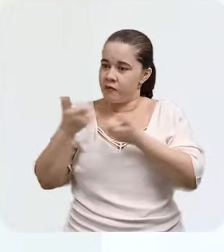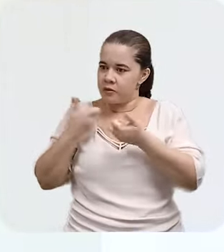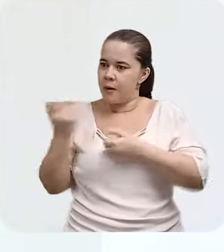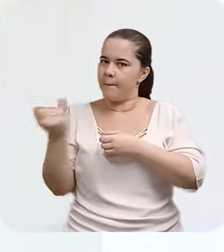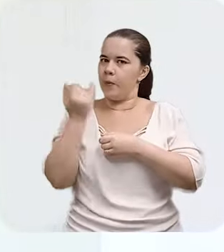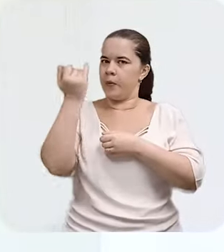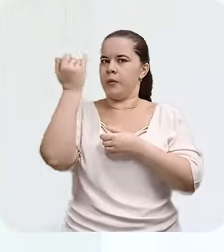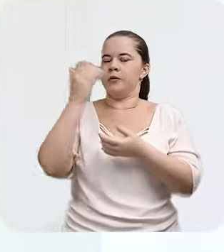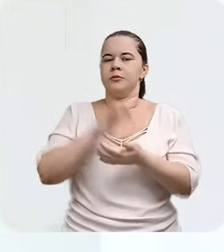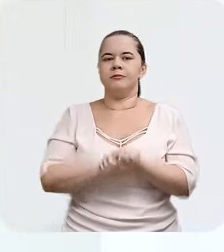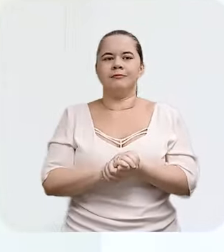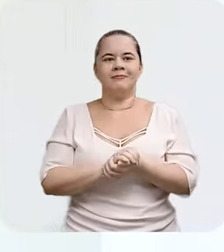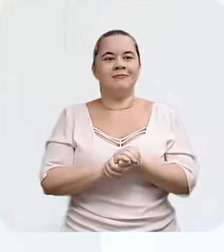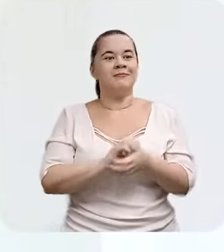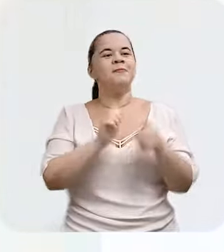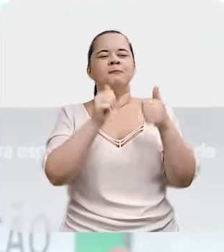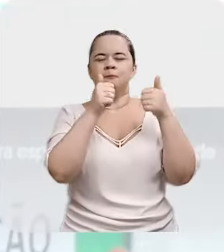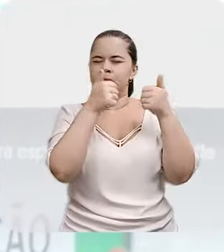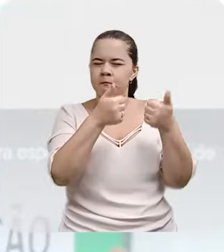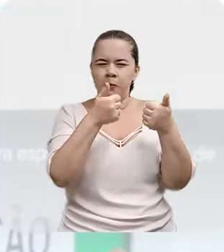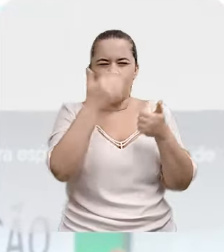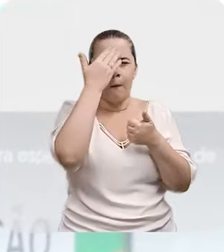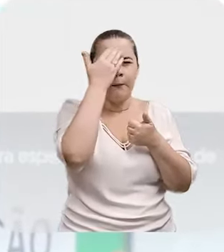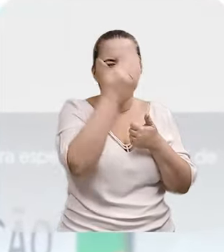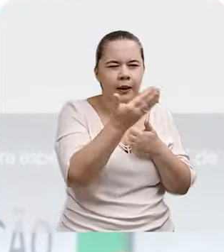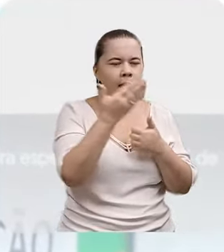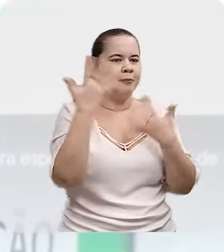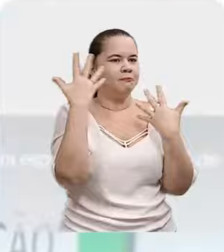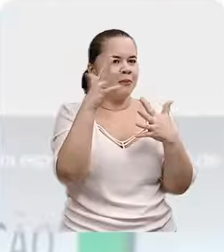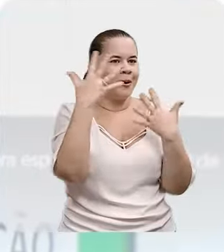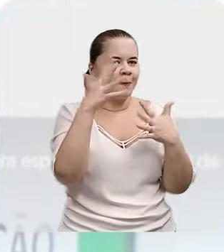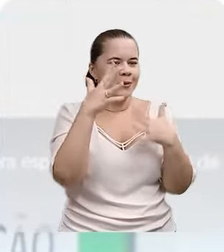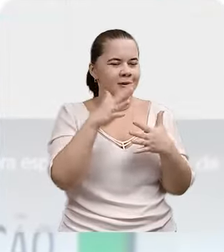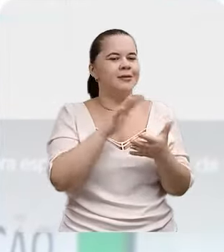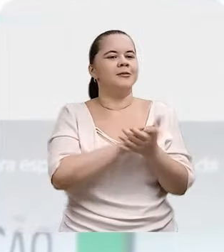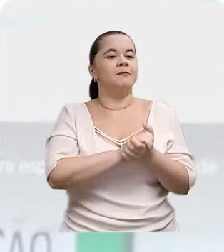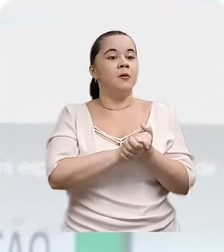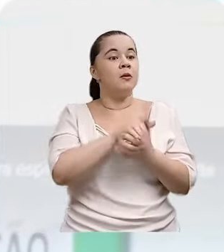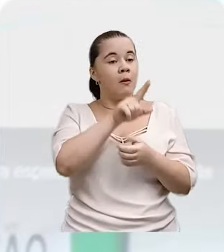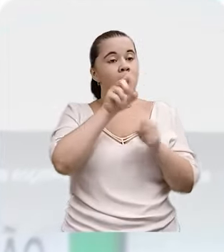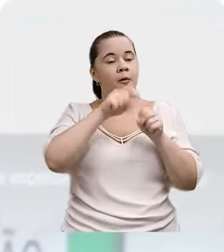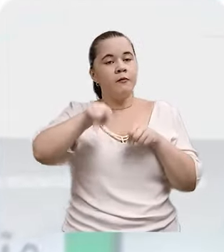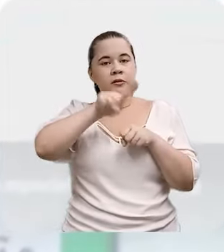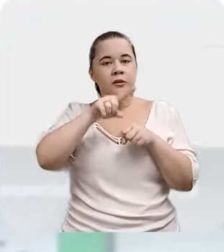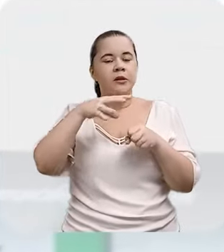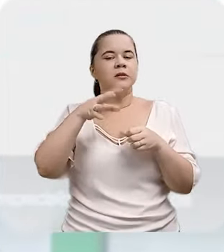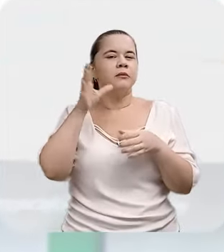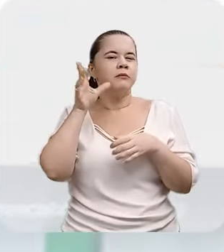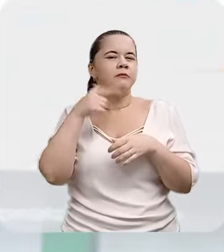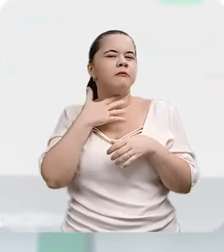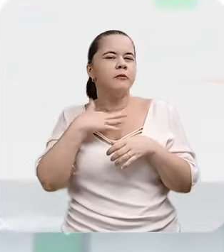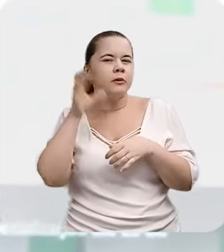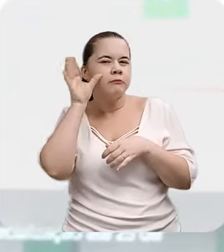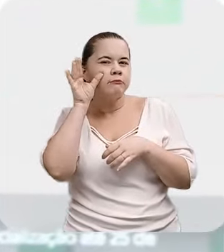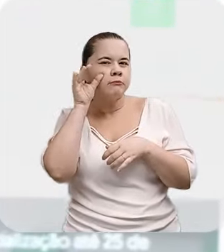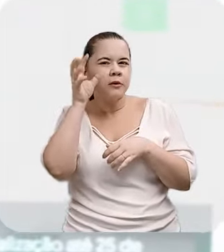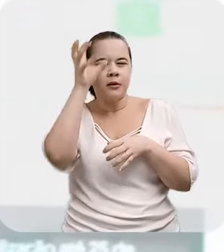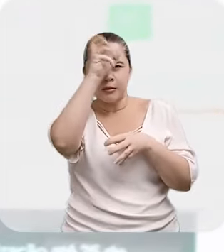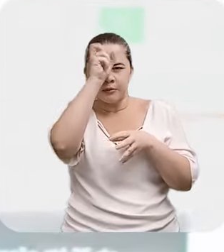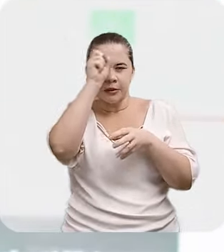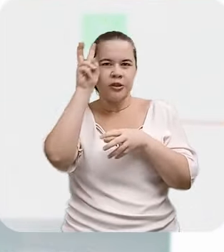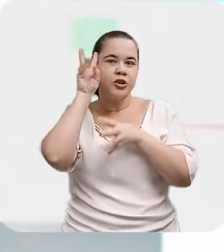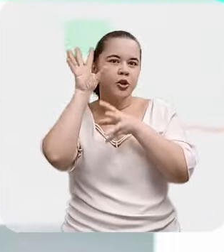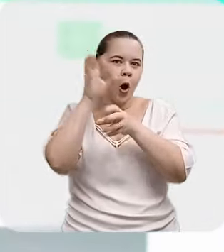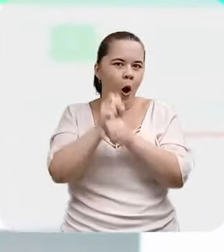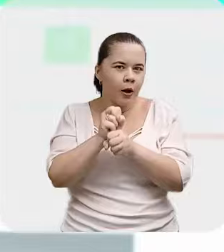importância que tem dessas notificações. É isso. Obrigada, Elieldo. Parabéns. E você pode ler mais sobre a trajetória